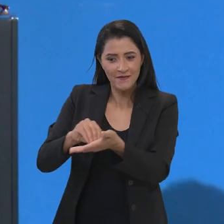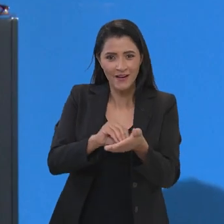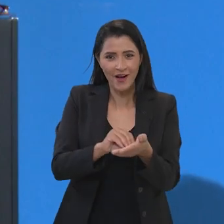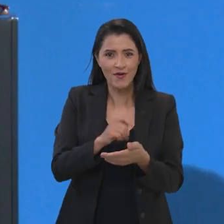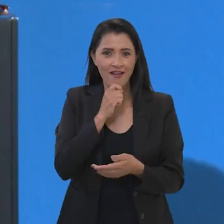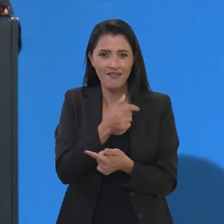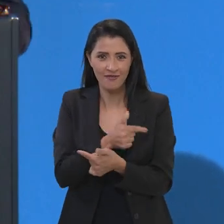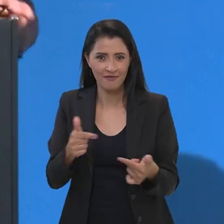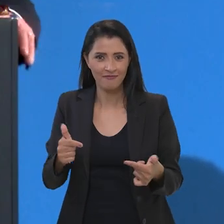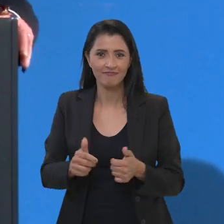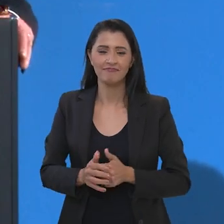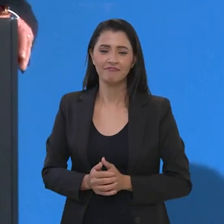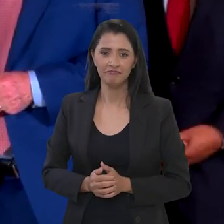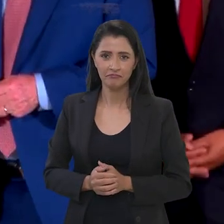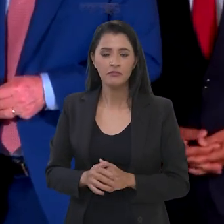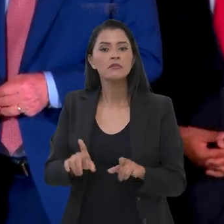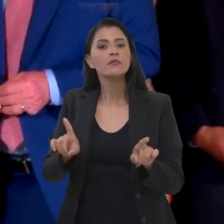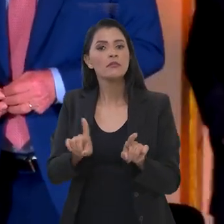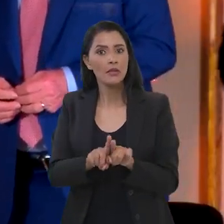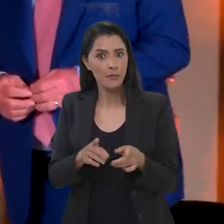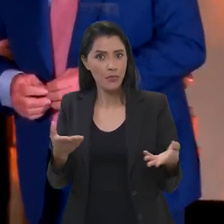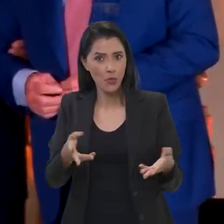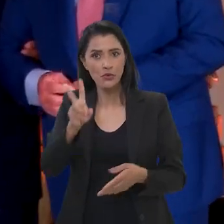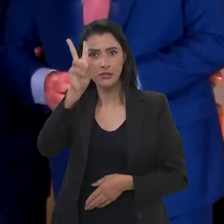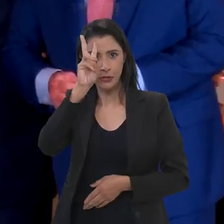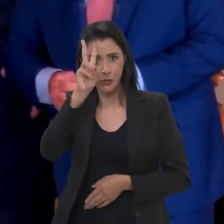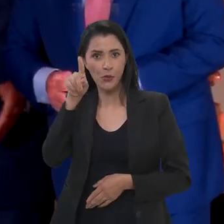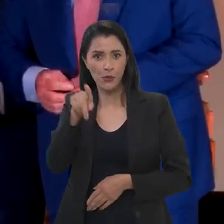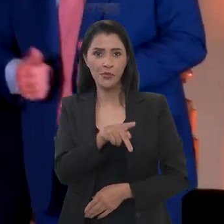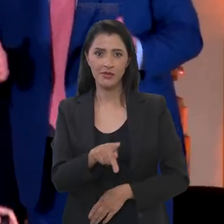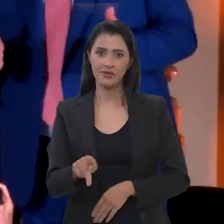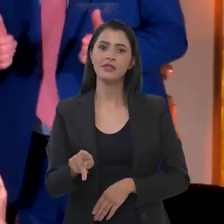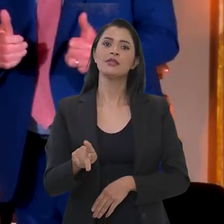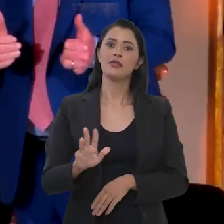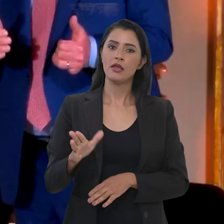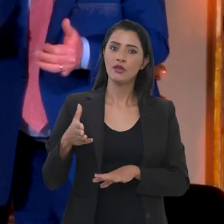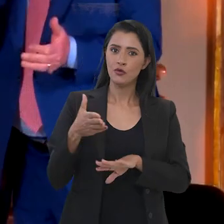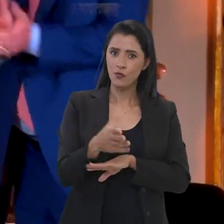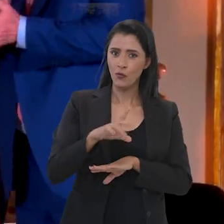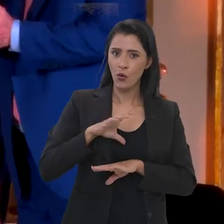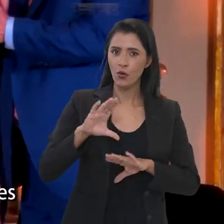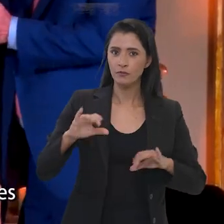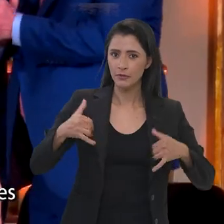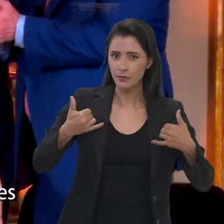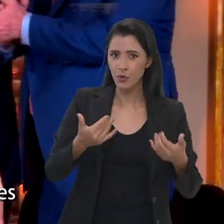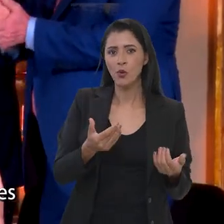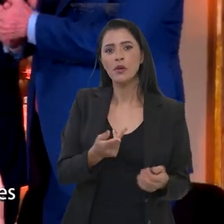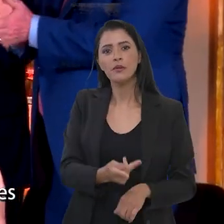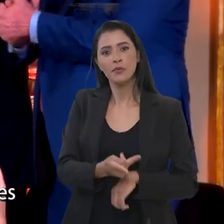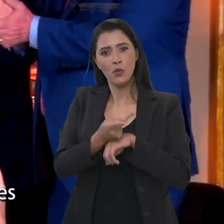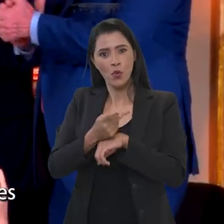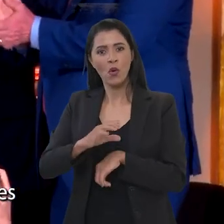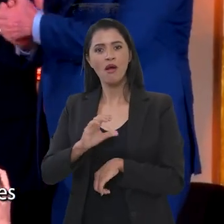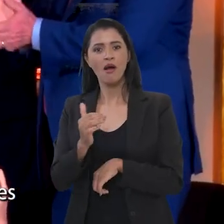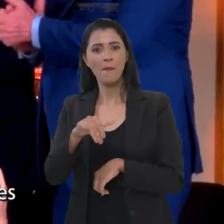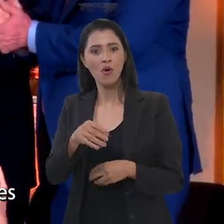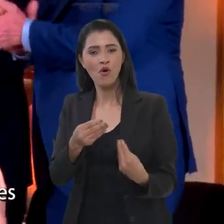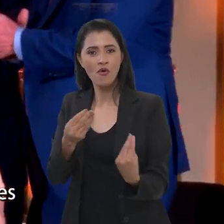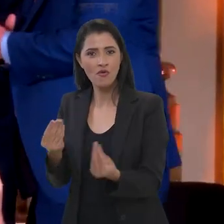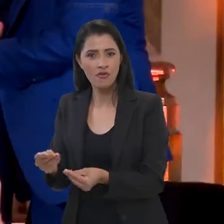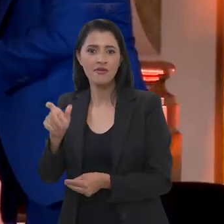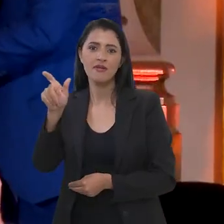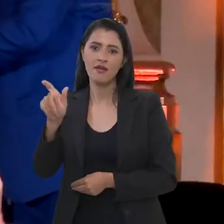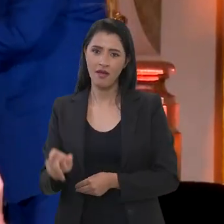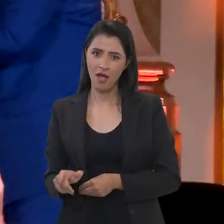aquilo que falta fazer. E também nesta segunda-feira o presidente prestigiou a cerimônia de entrega do Prêmio